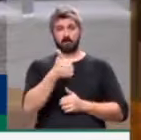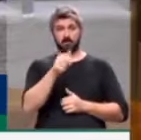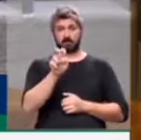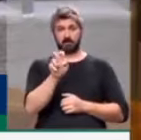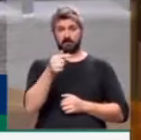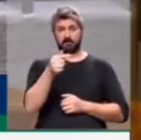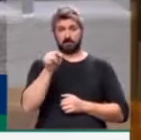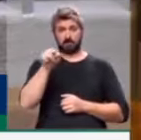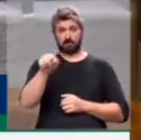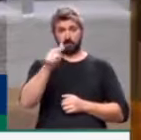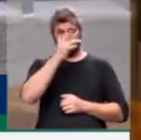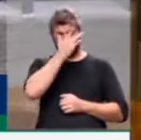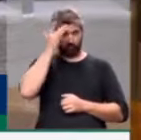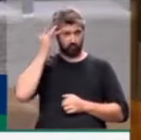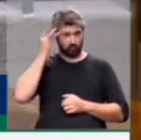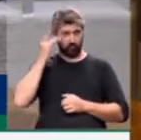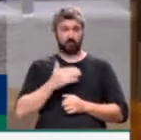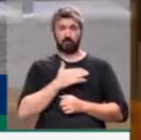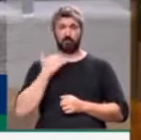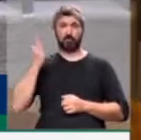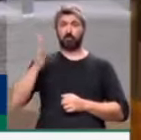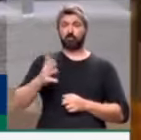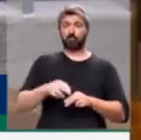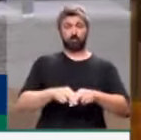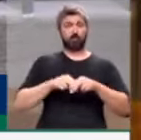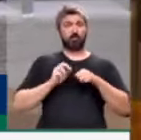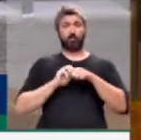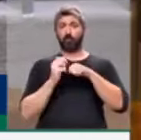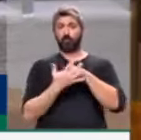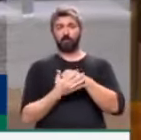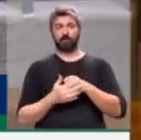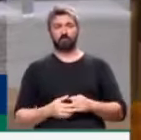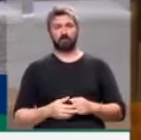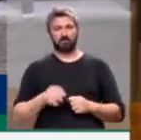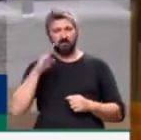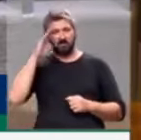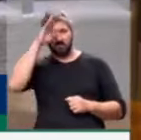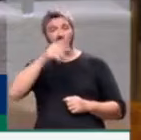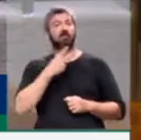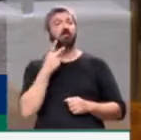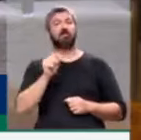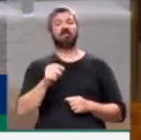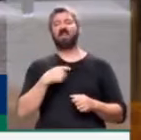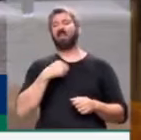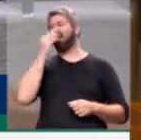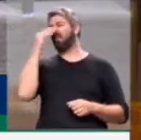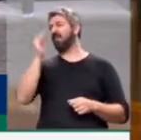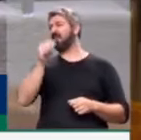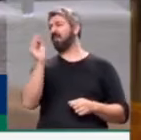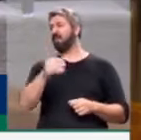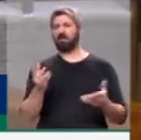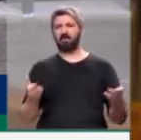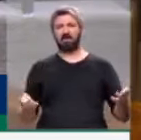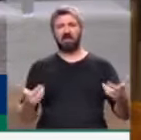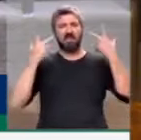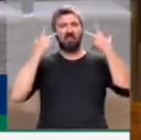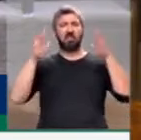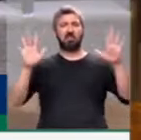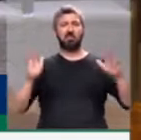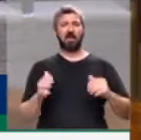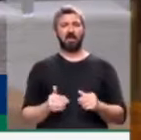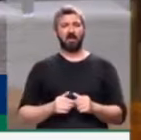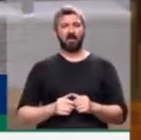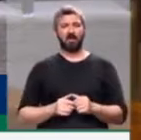157 mil pessoas já morreram de Covid. E Bolsonaro trata isso com desdém. Trata com normalidade.